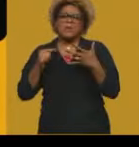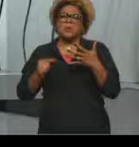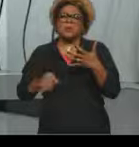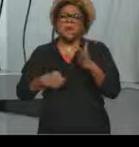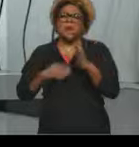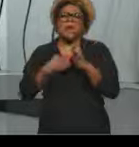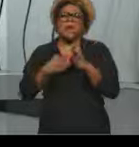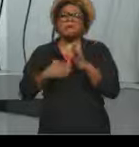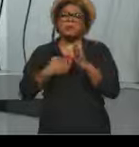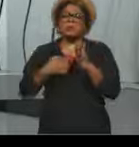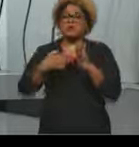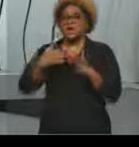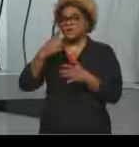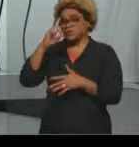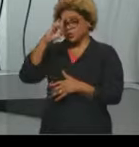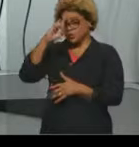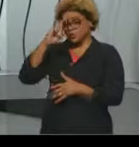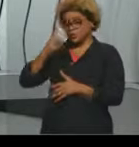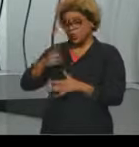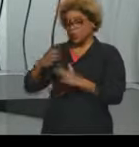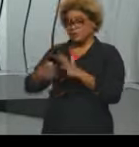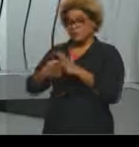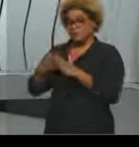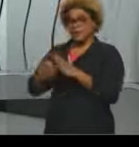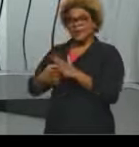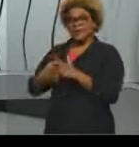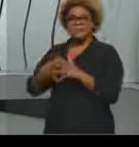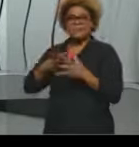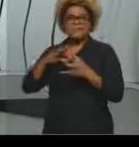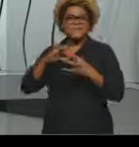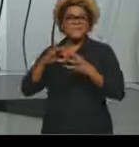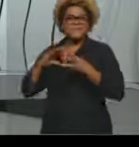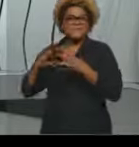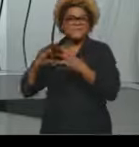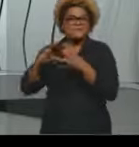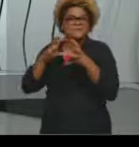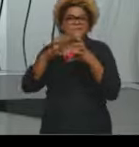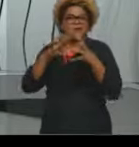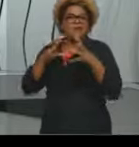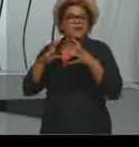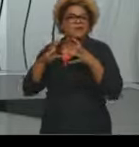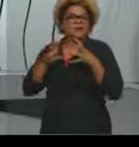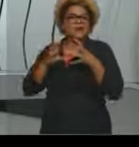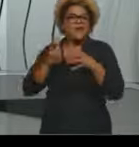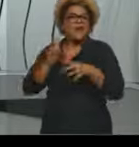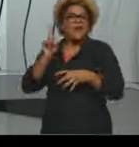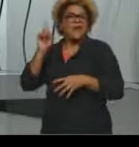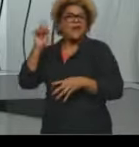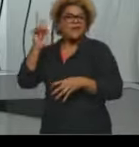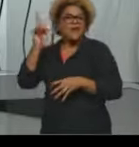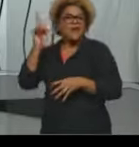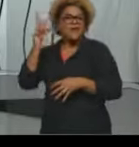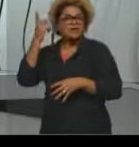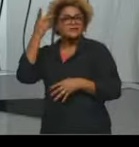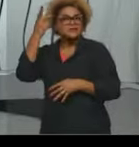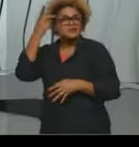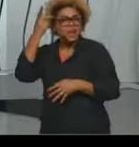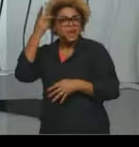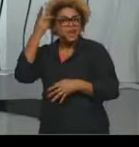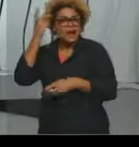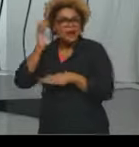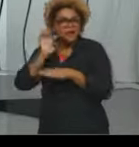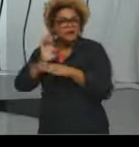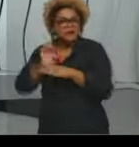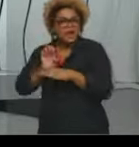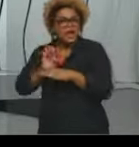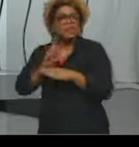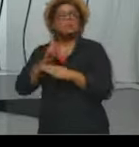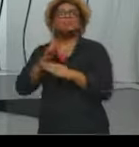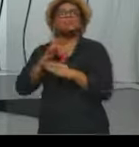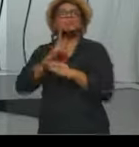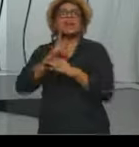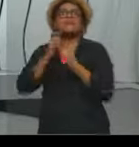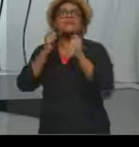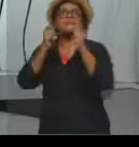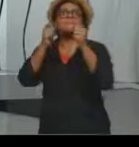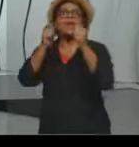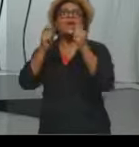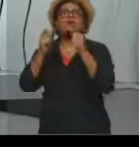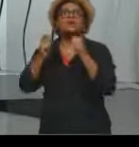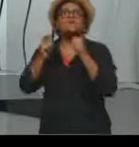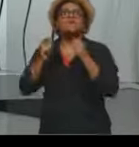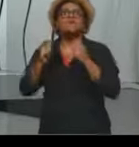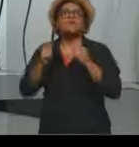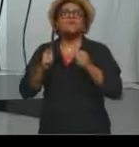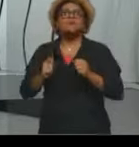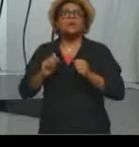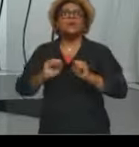né, que vão manifestar, a gente cita aí, exemplo, em São Paulo, a gente teve muitas manifestações de empresários que defendiam a desestatização,